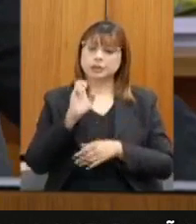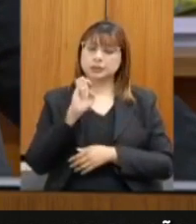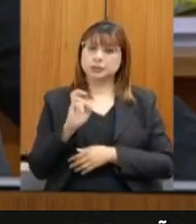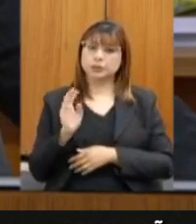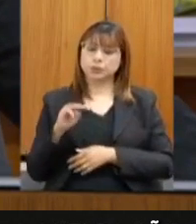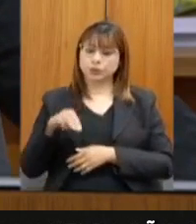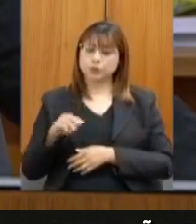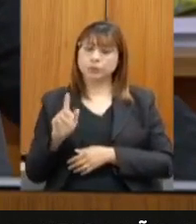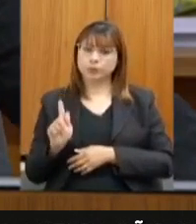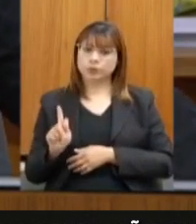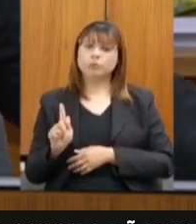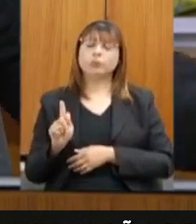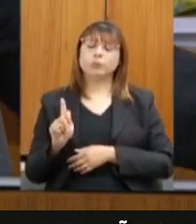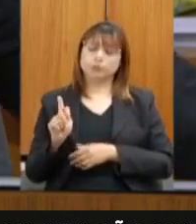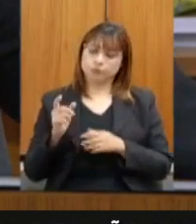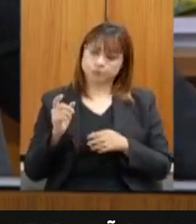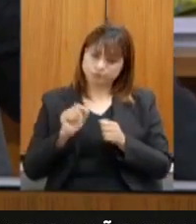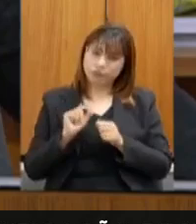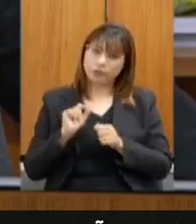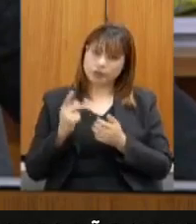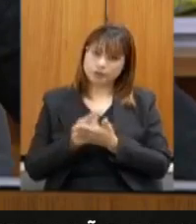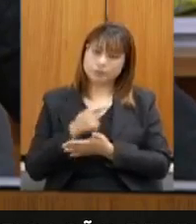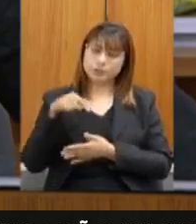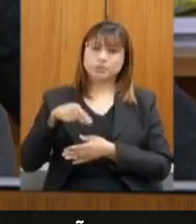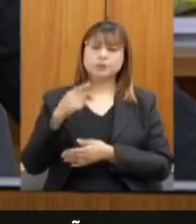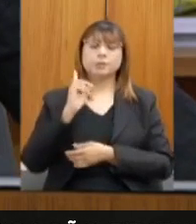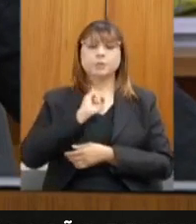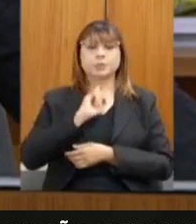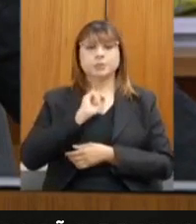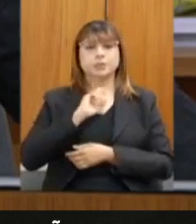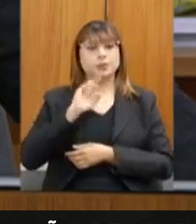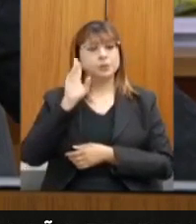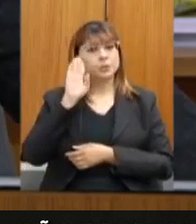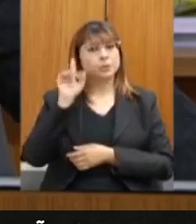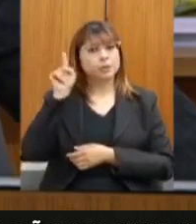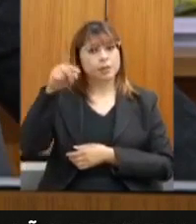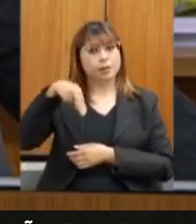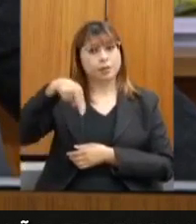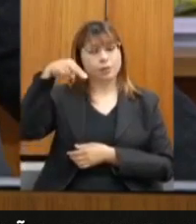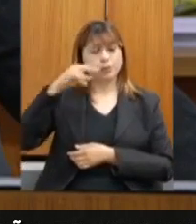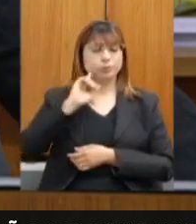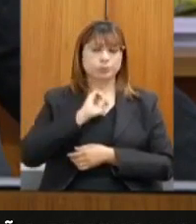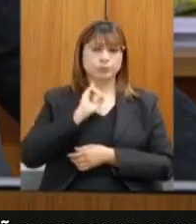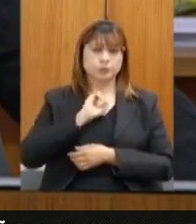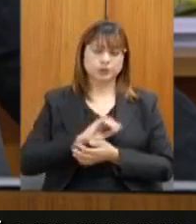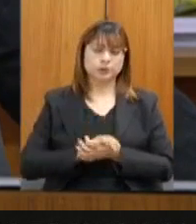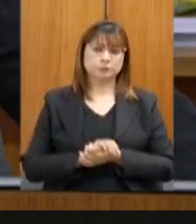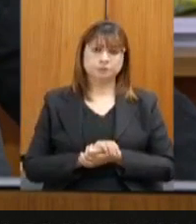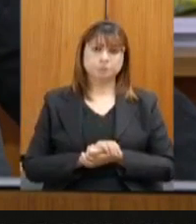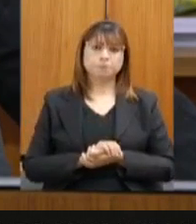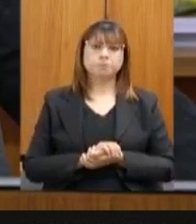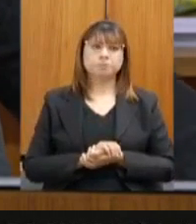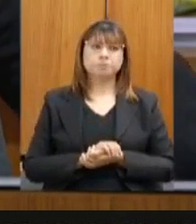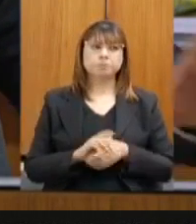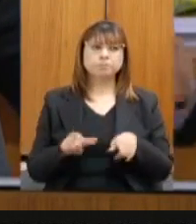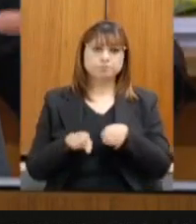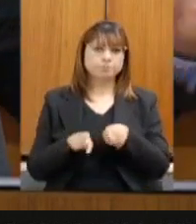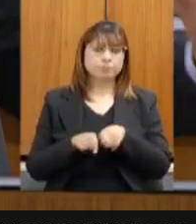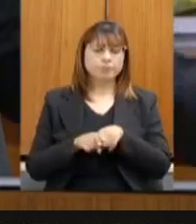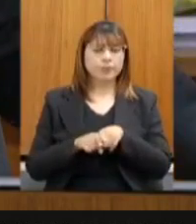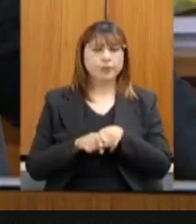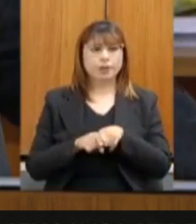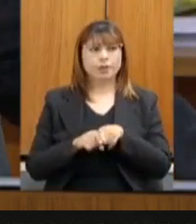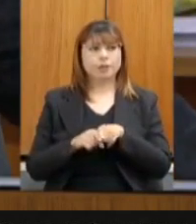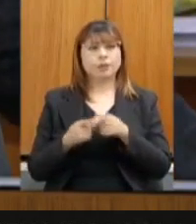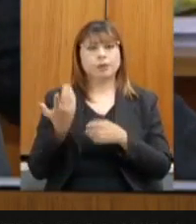está sendo produzido em Minas Gerais, em especial no Norte de Minas. E também as plantas, maiores plantas, que